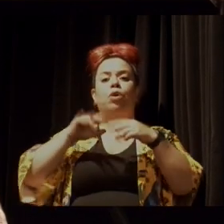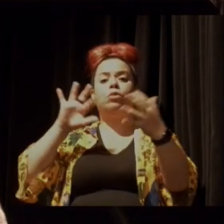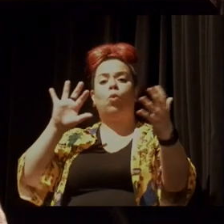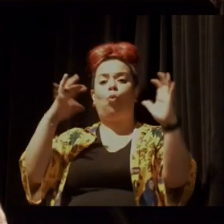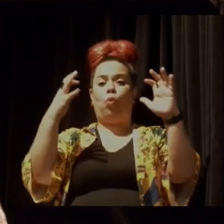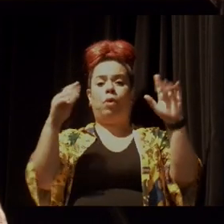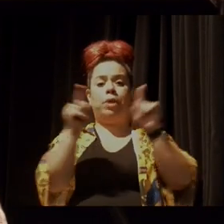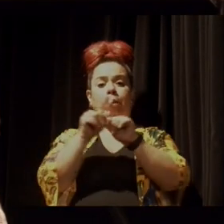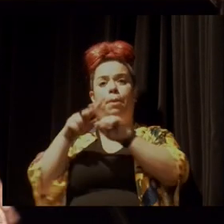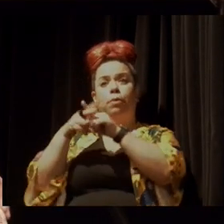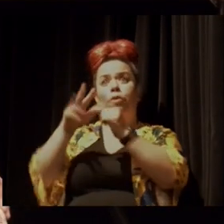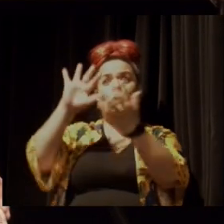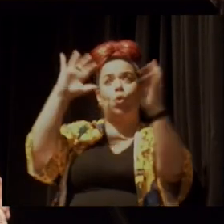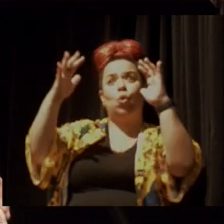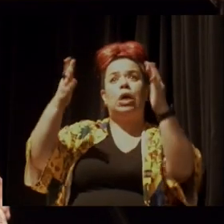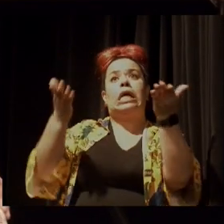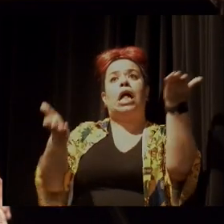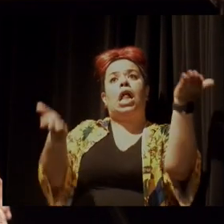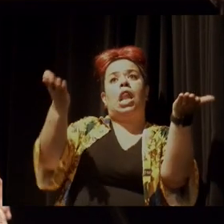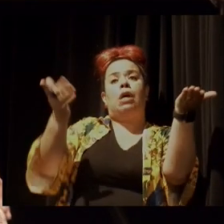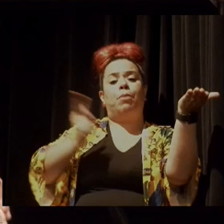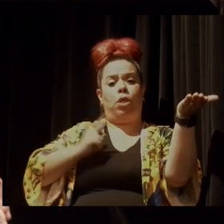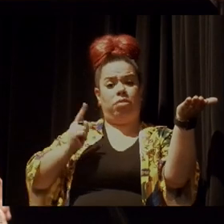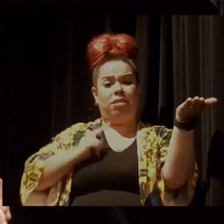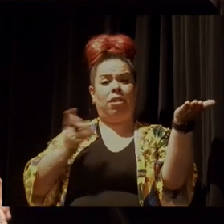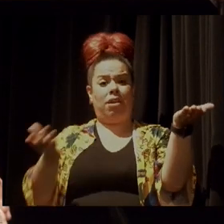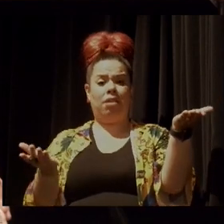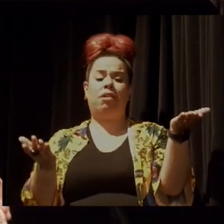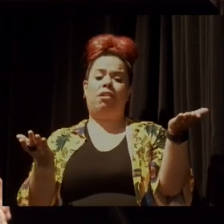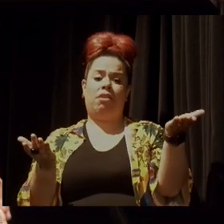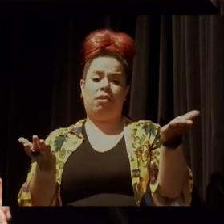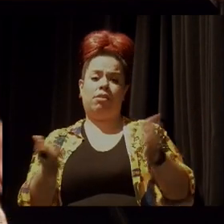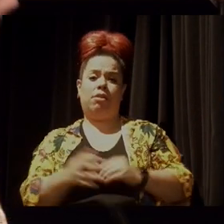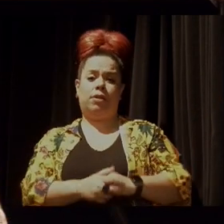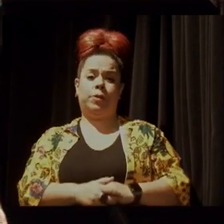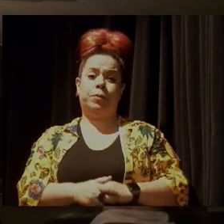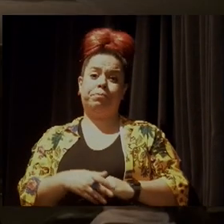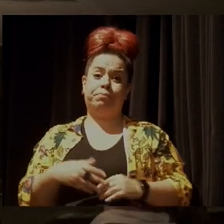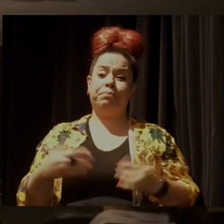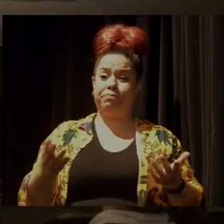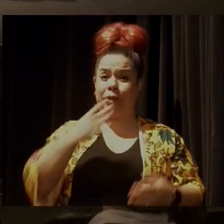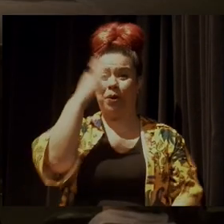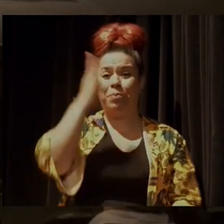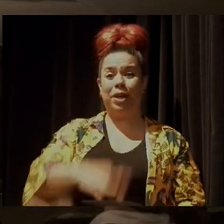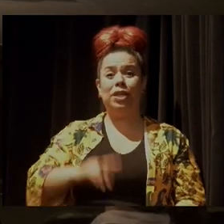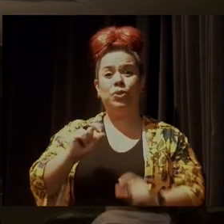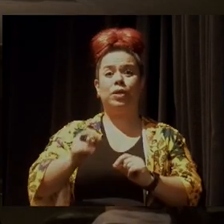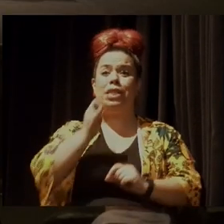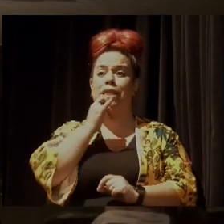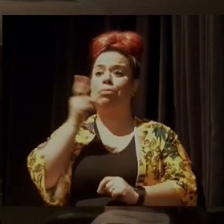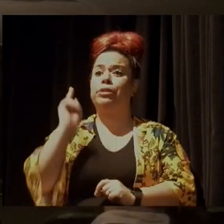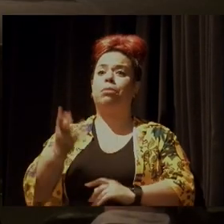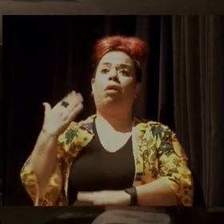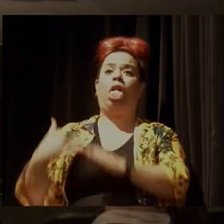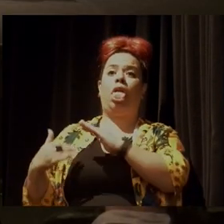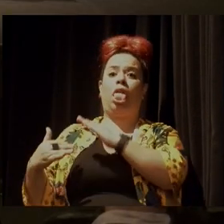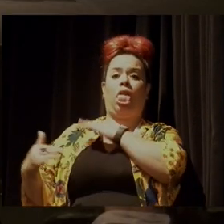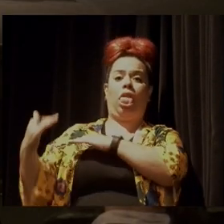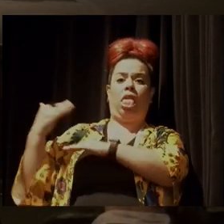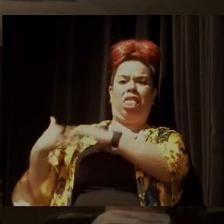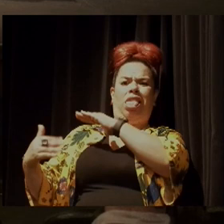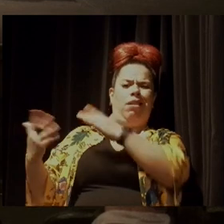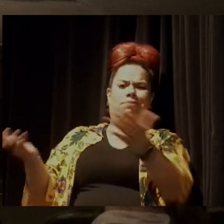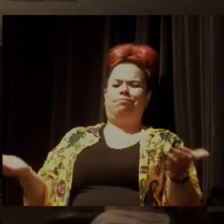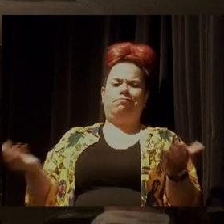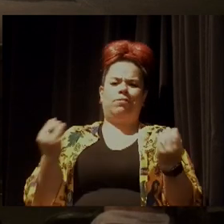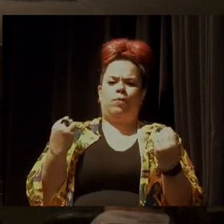a manutenção do equilíbrio climático, e aí o Brasil fica dando passos e passos para trás.